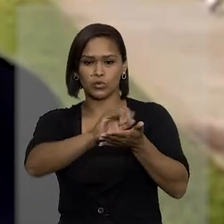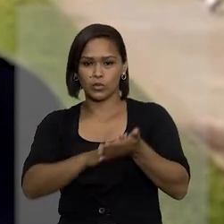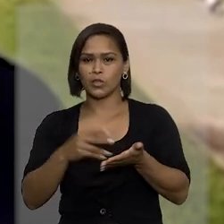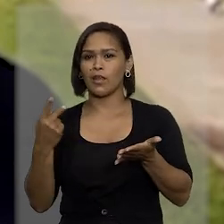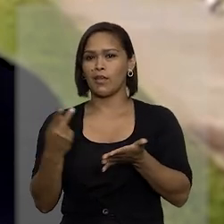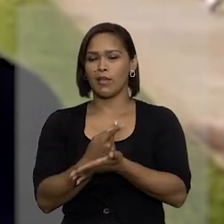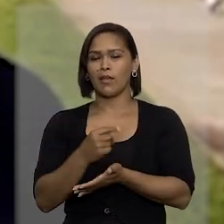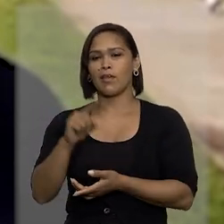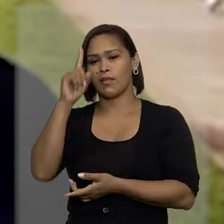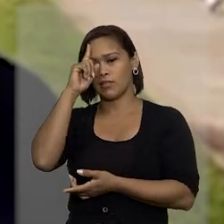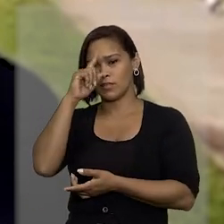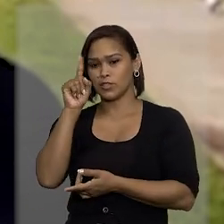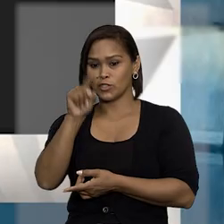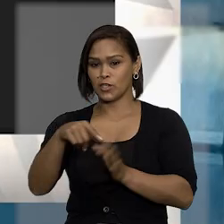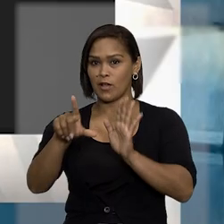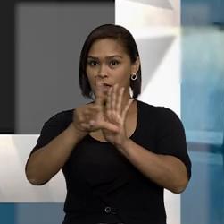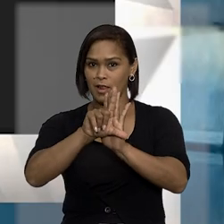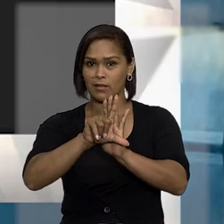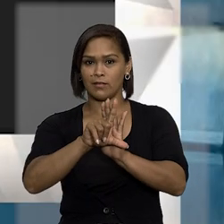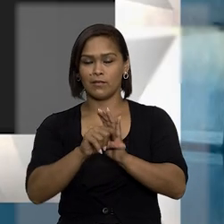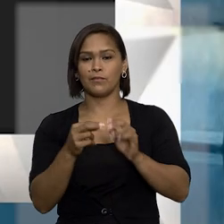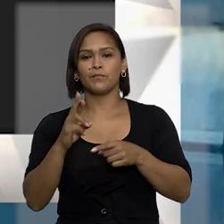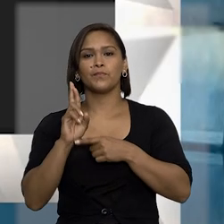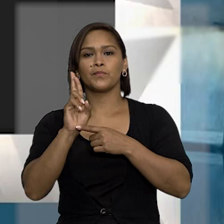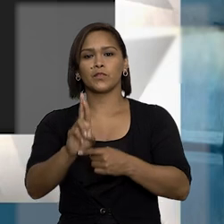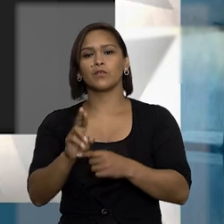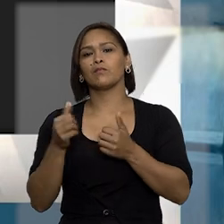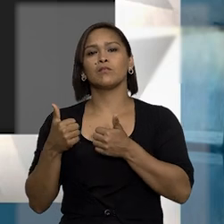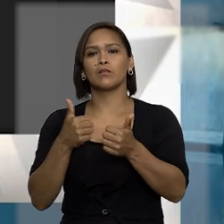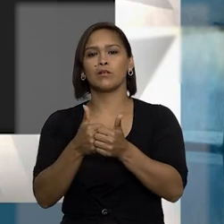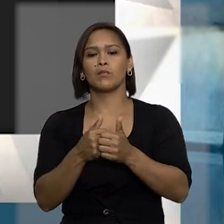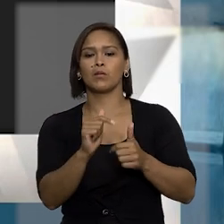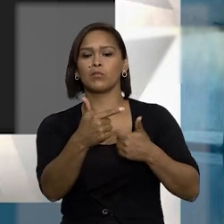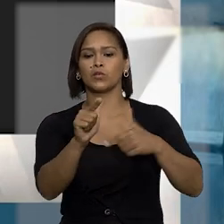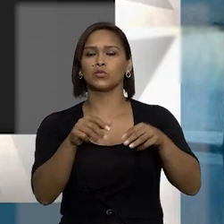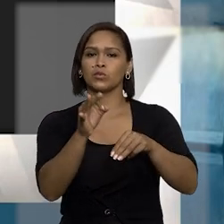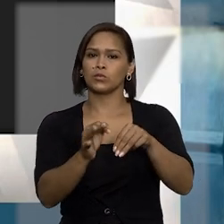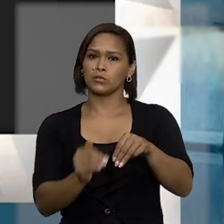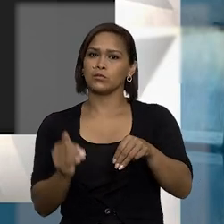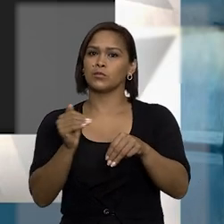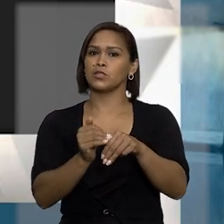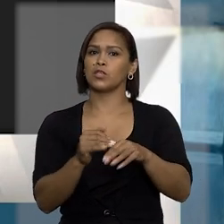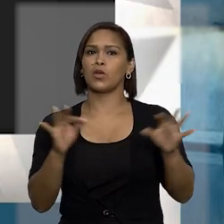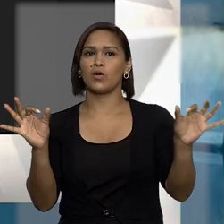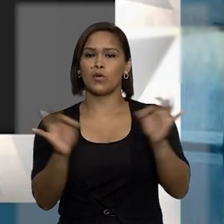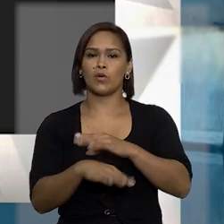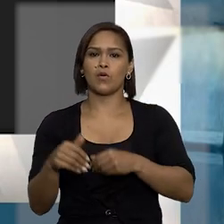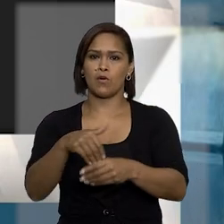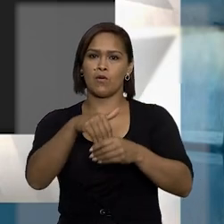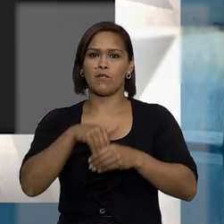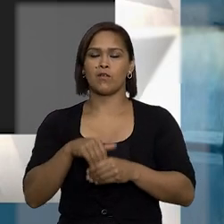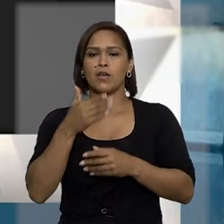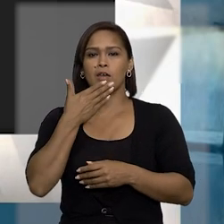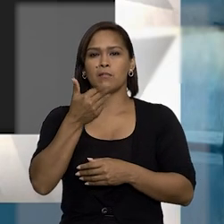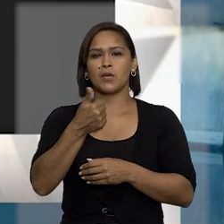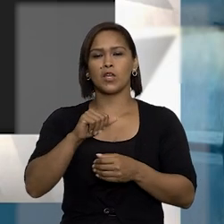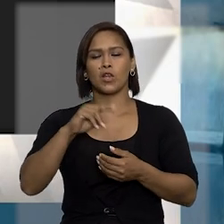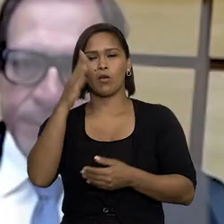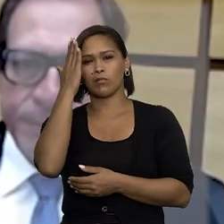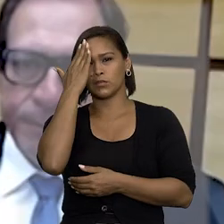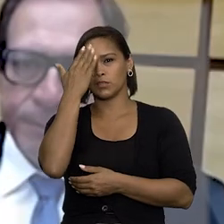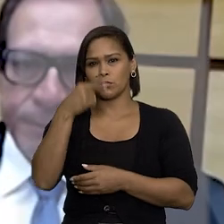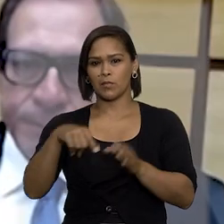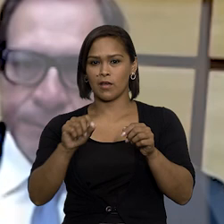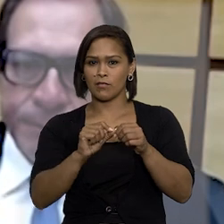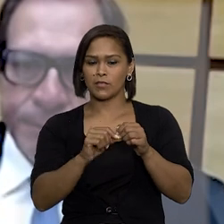desta data, conforme a lei. O relator, acompanhado pelos demais ministros, concluiu no voto que a melhor interpretação